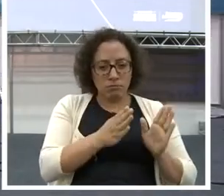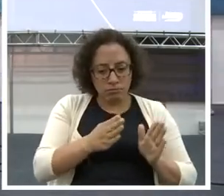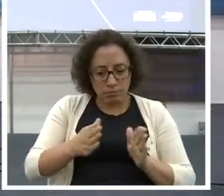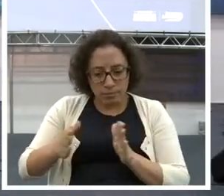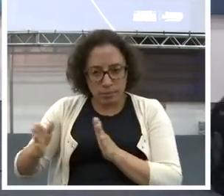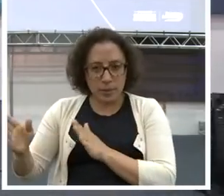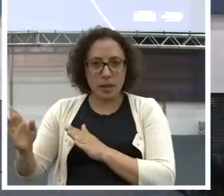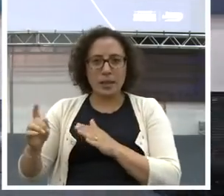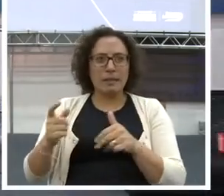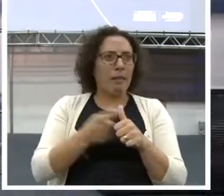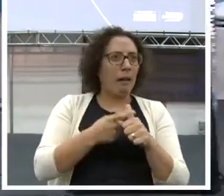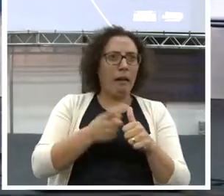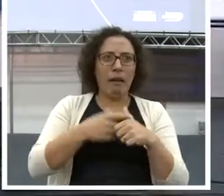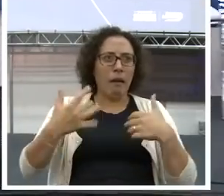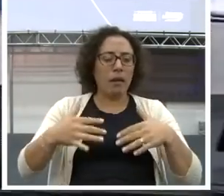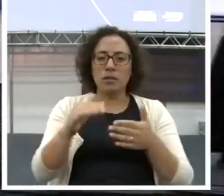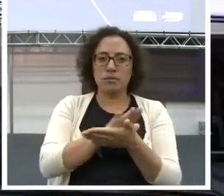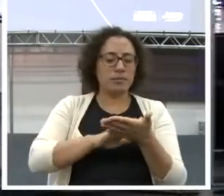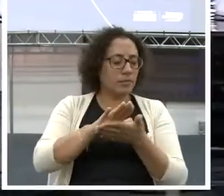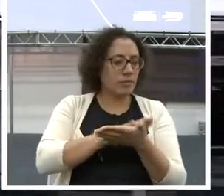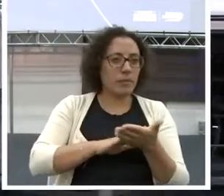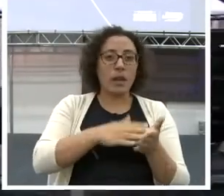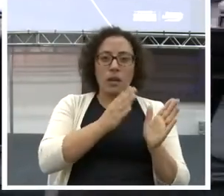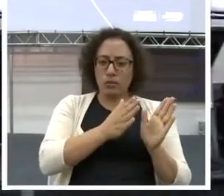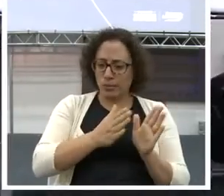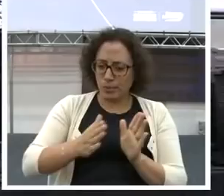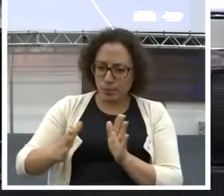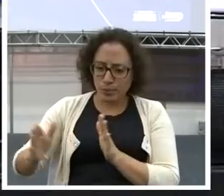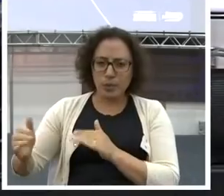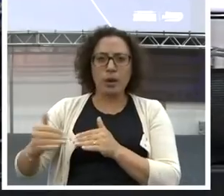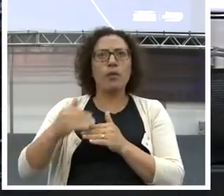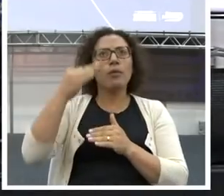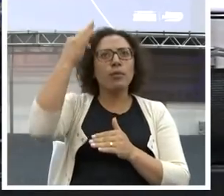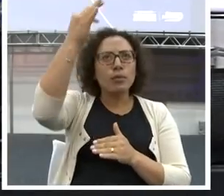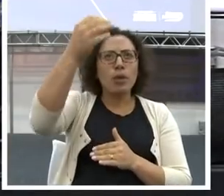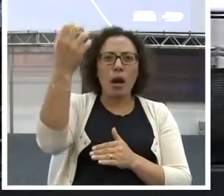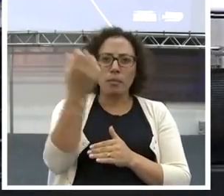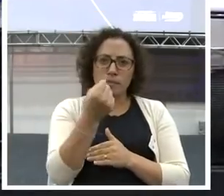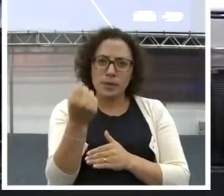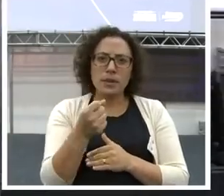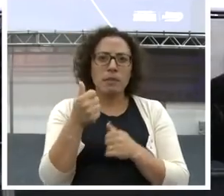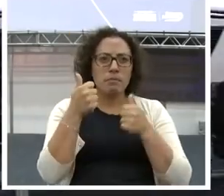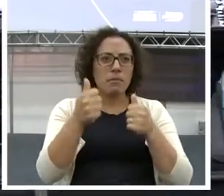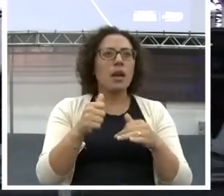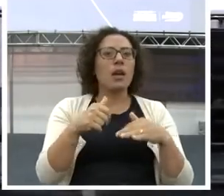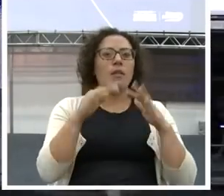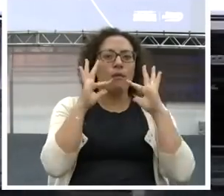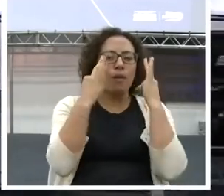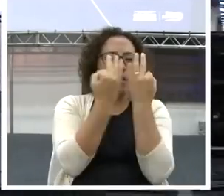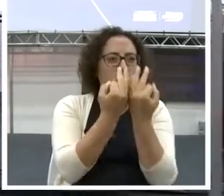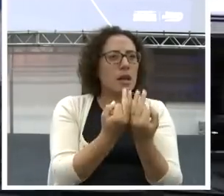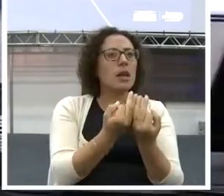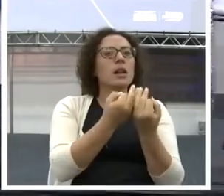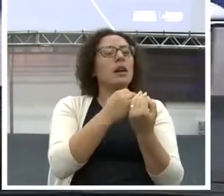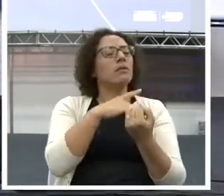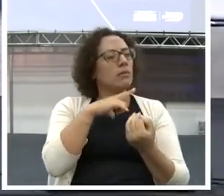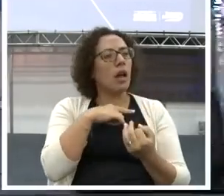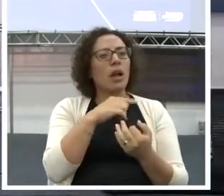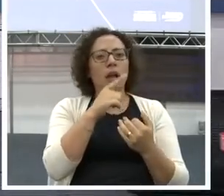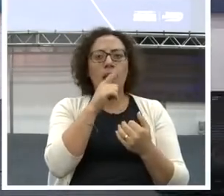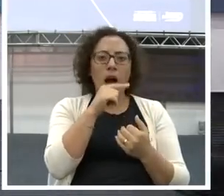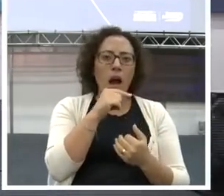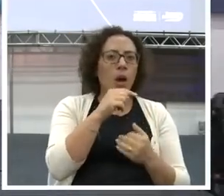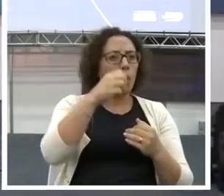um plano de investimentos. Você manter sua família com segurança. Água, luz, telefone. Moradia,